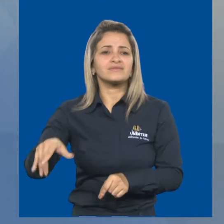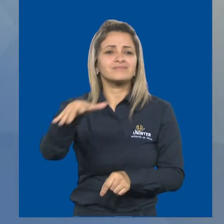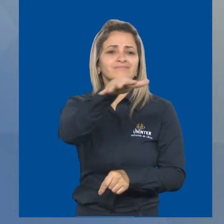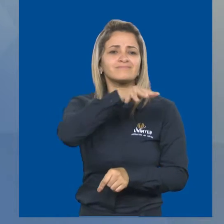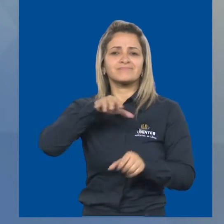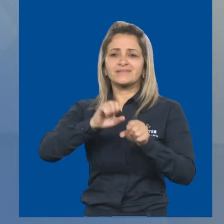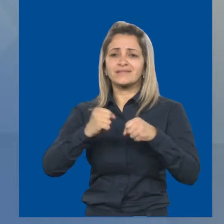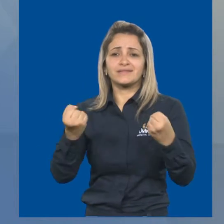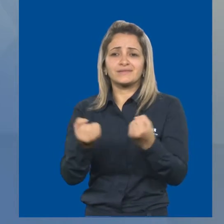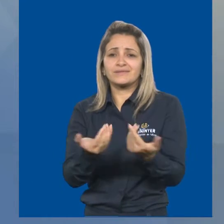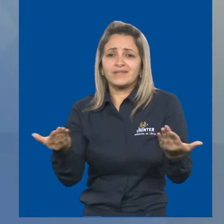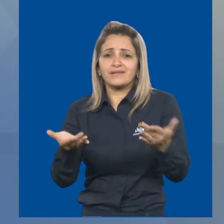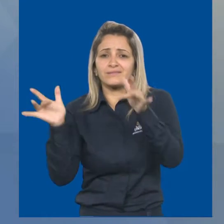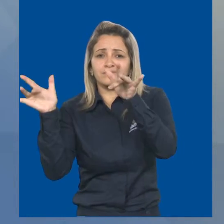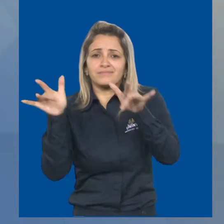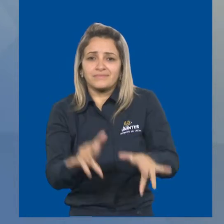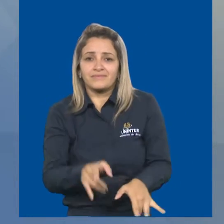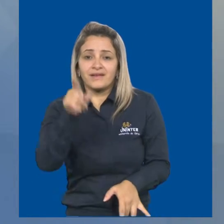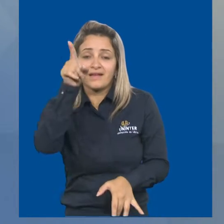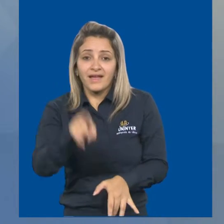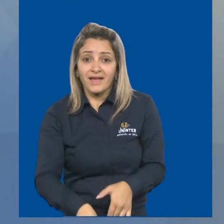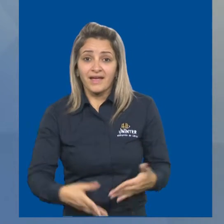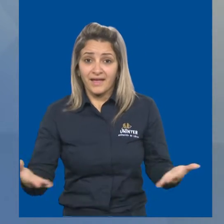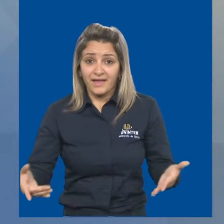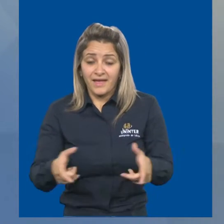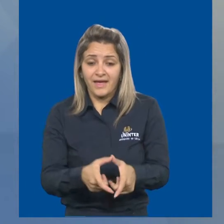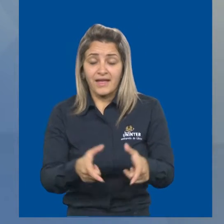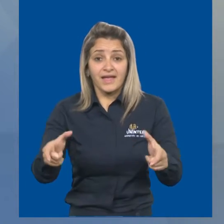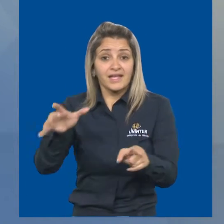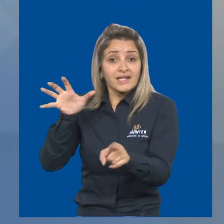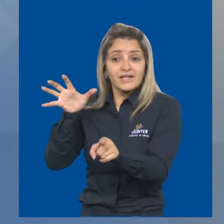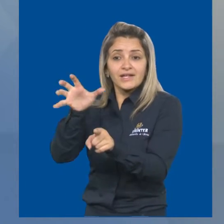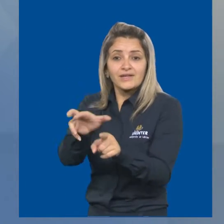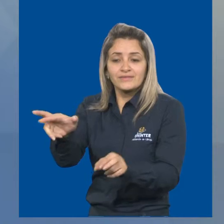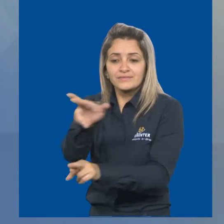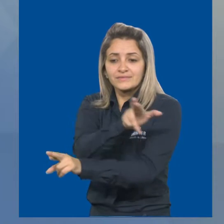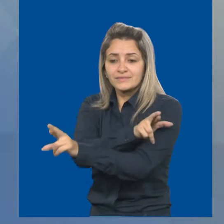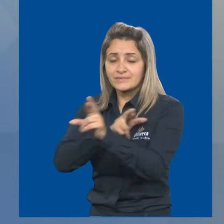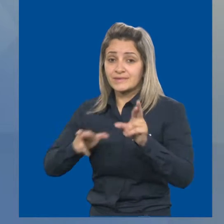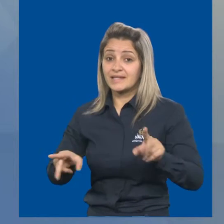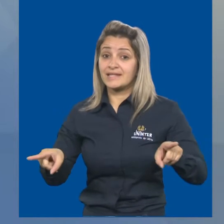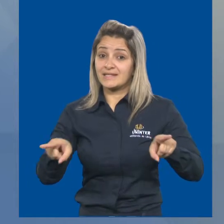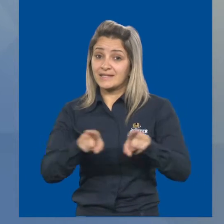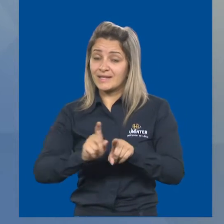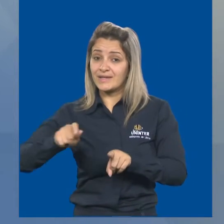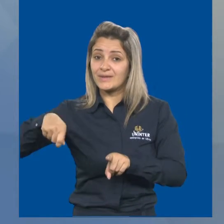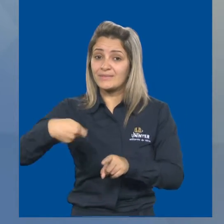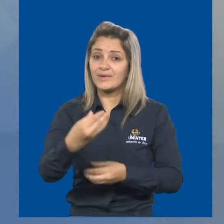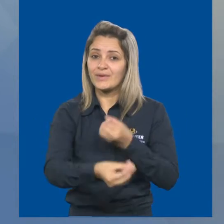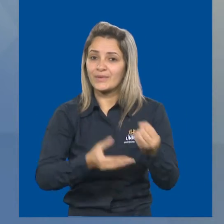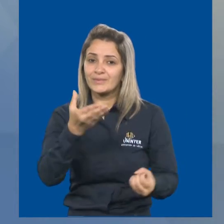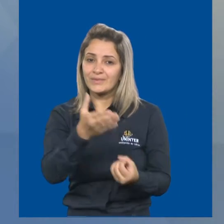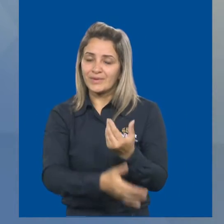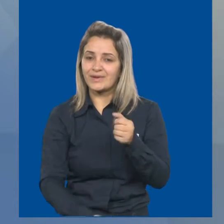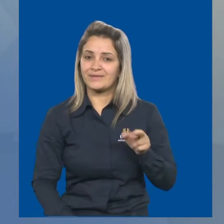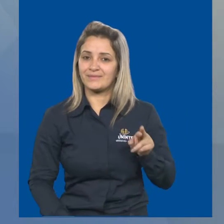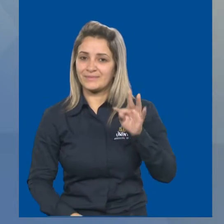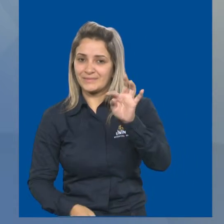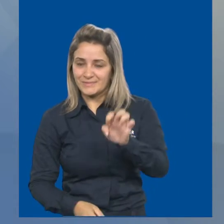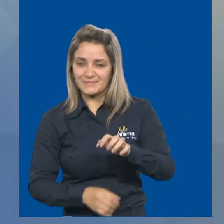sociedade contemporânea que atinge os relacionamentos e também a produção artística.